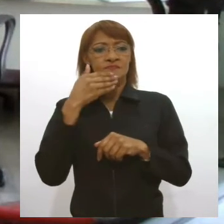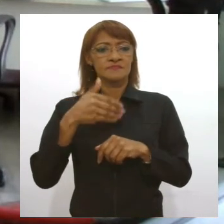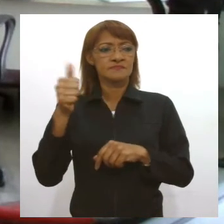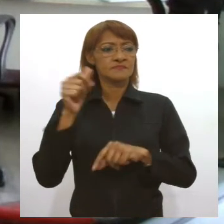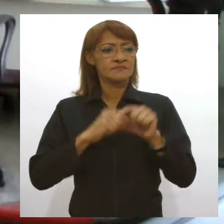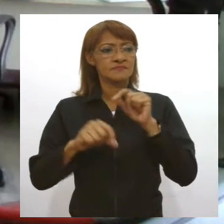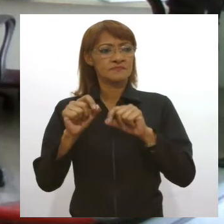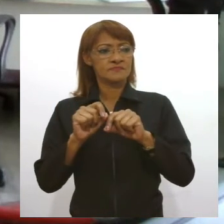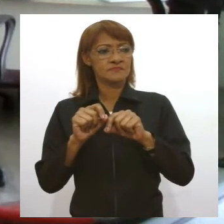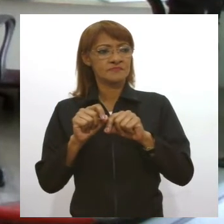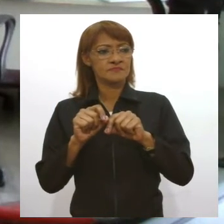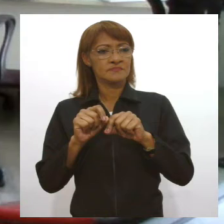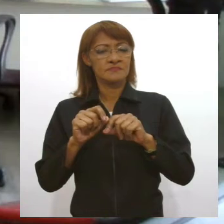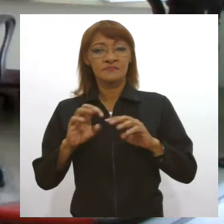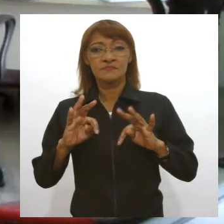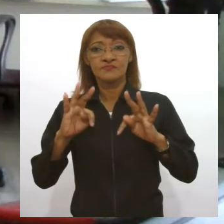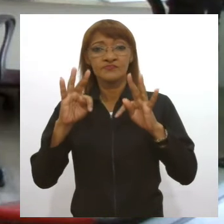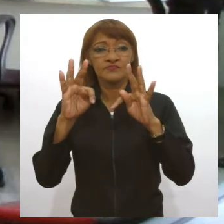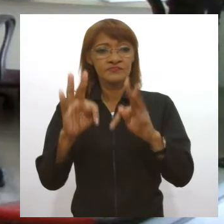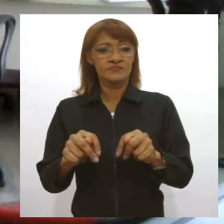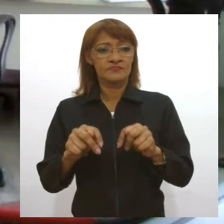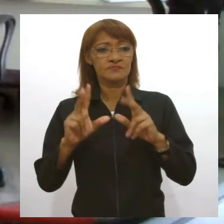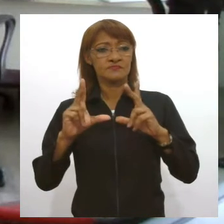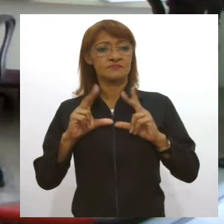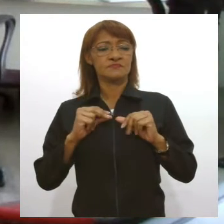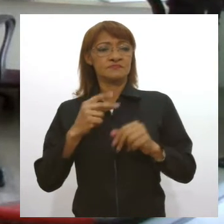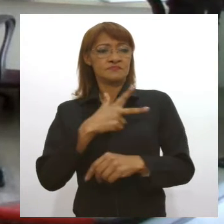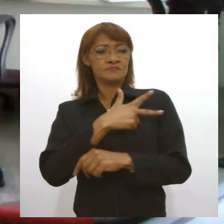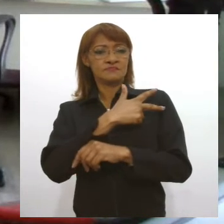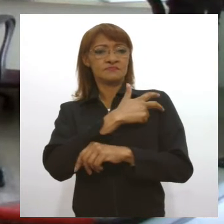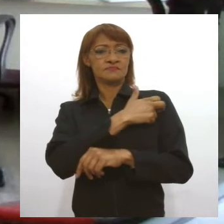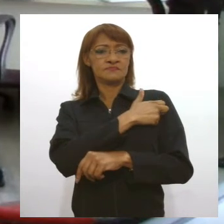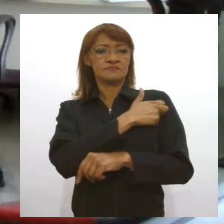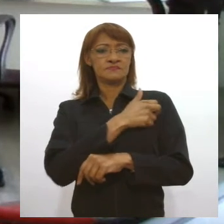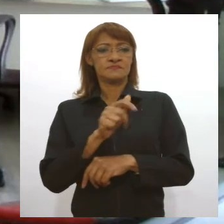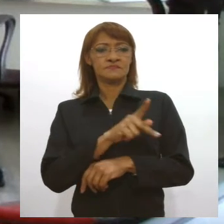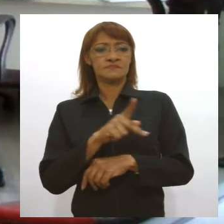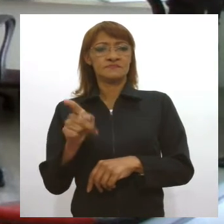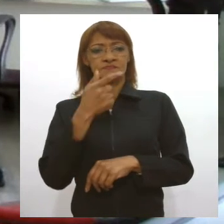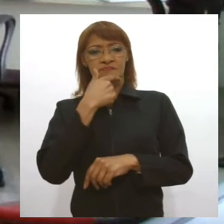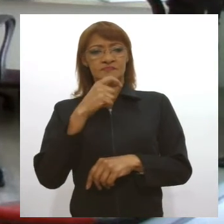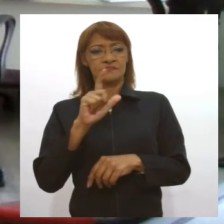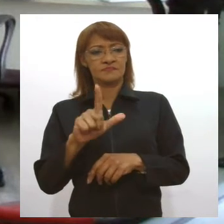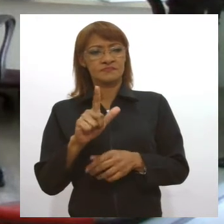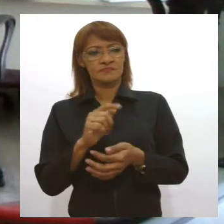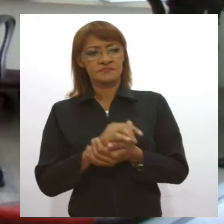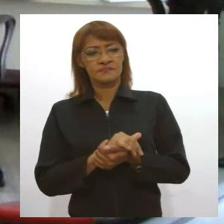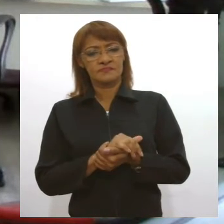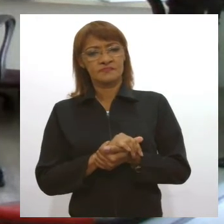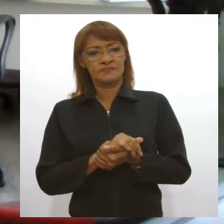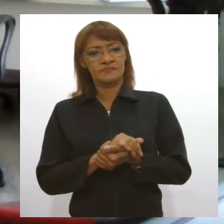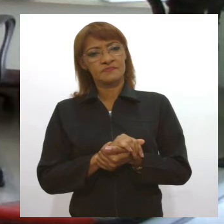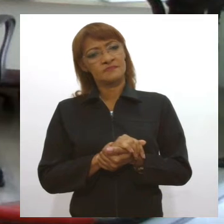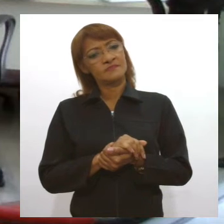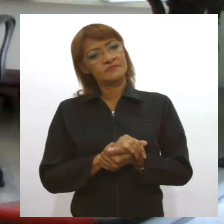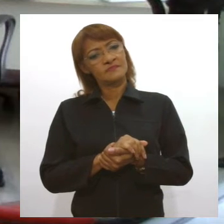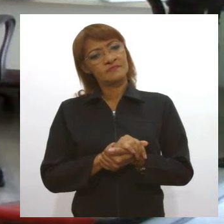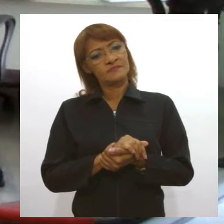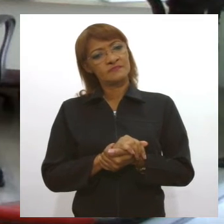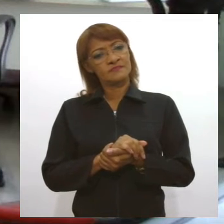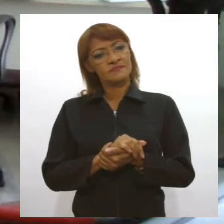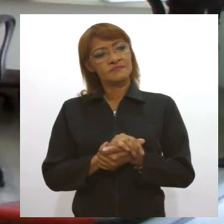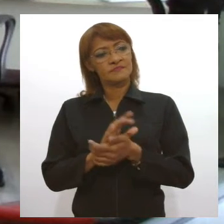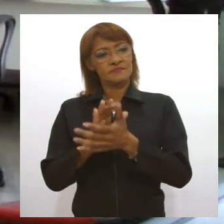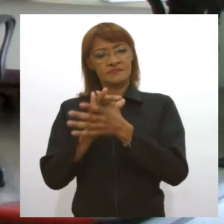através da vacinação em massa da população. Na entrevista, o presidente Luciano Bisto fez elogios